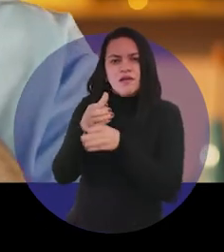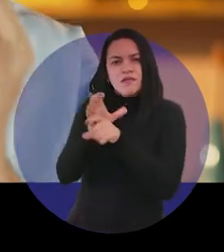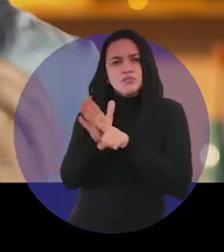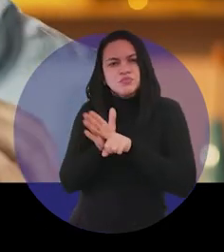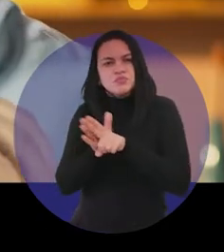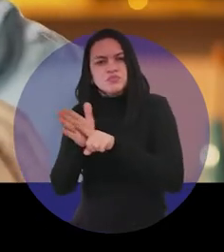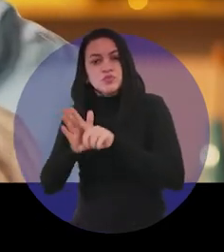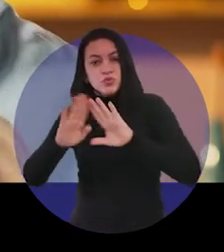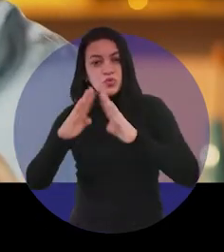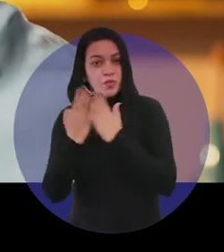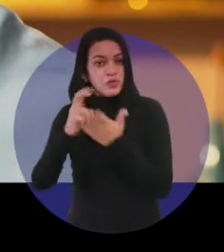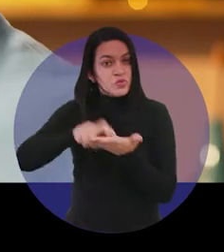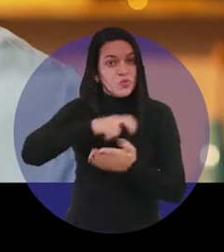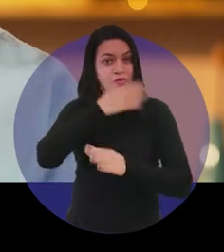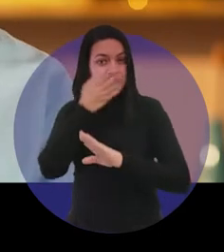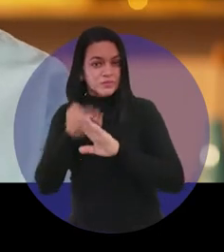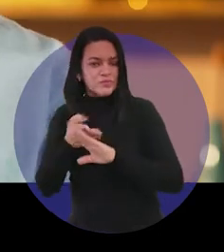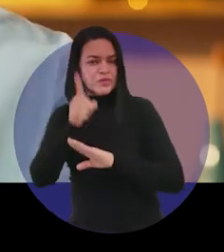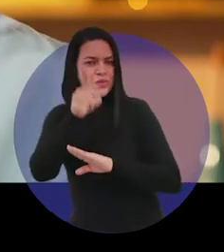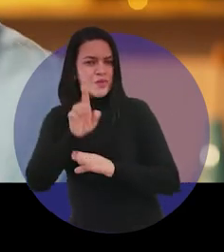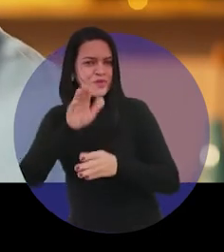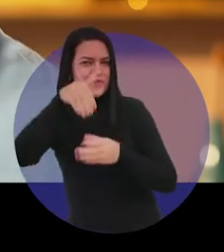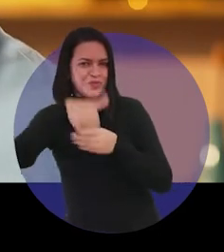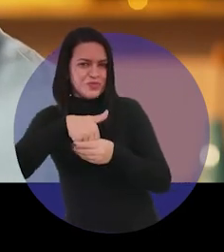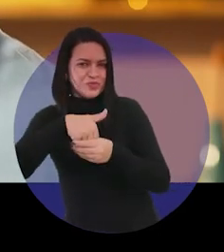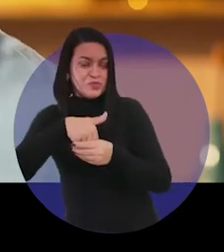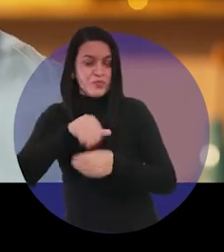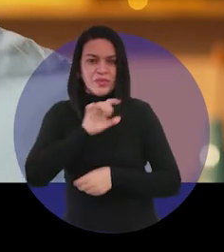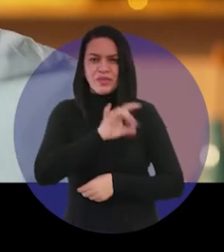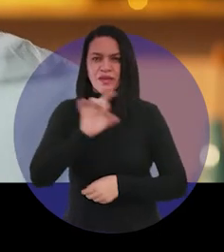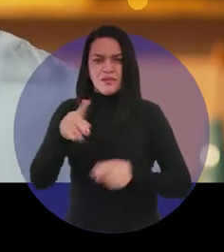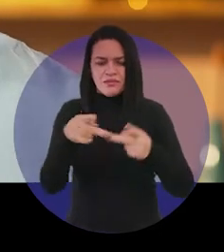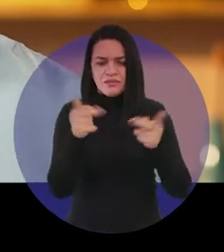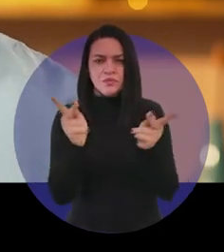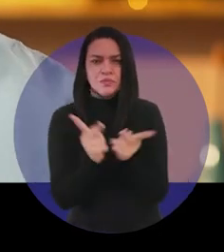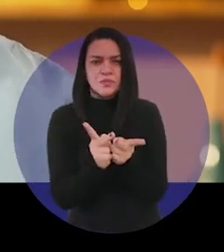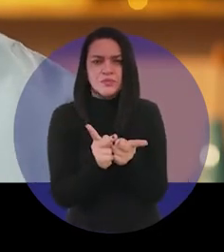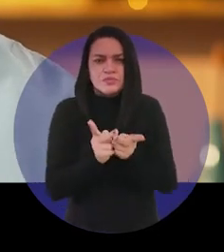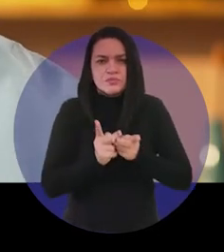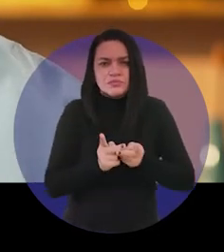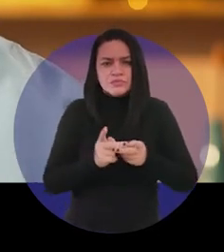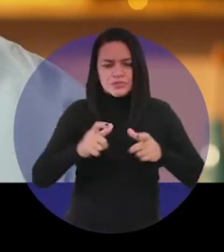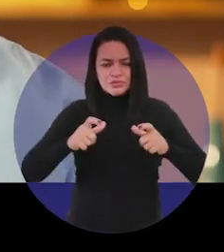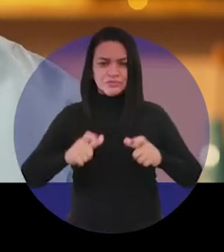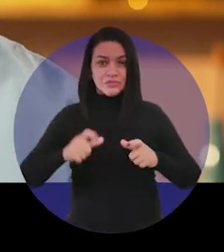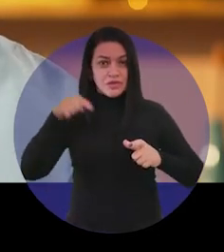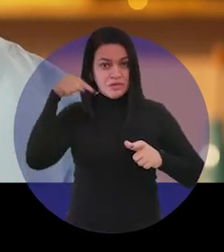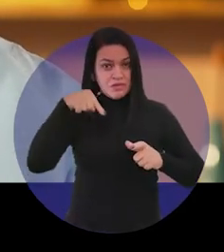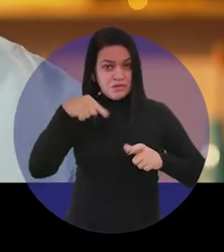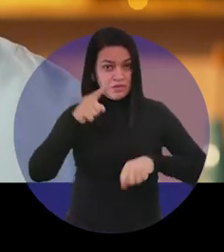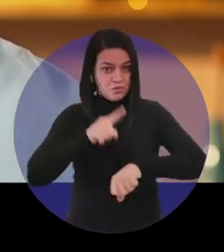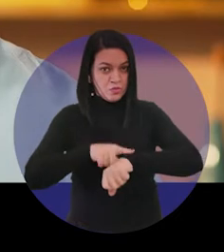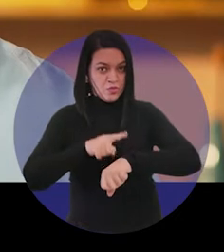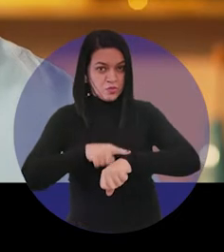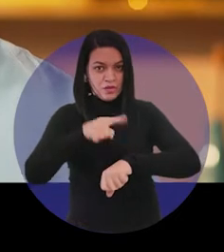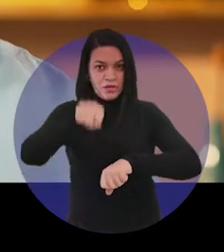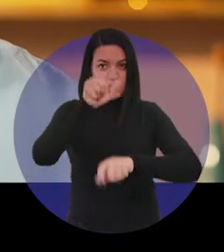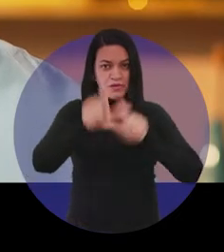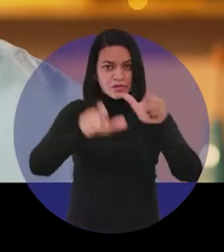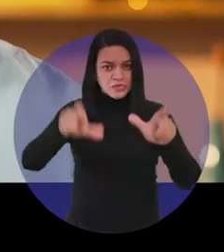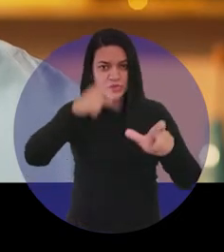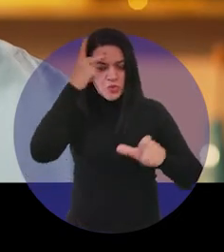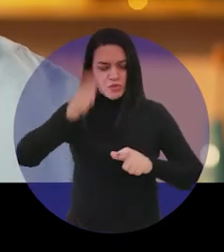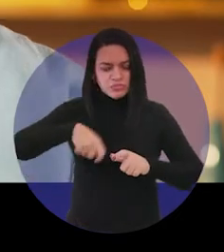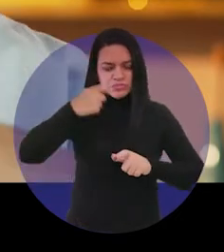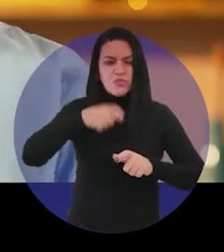laboratório de uma escola em tempo integral foi feita com voto. Cada prato de comida que nesse momento as